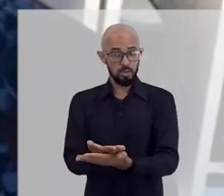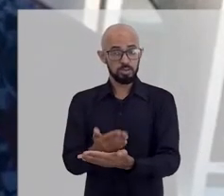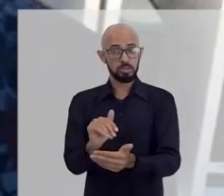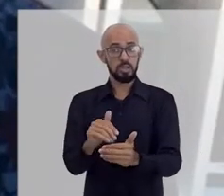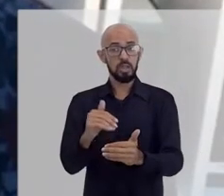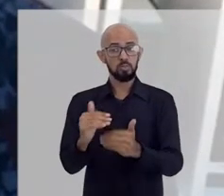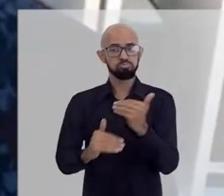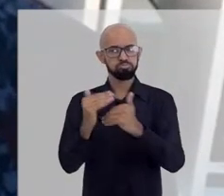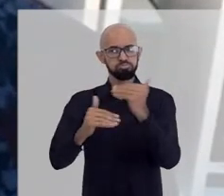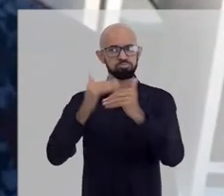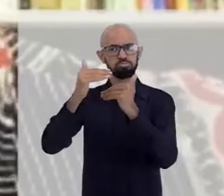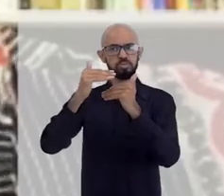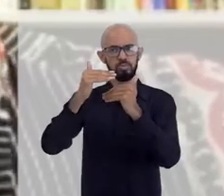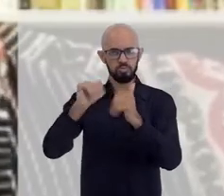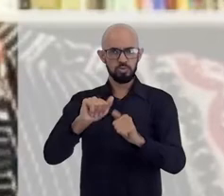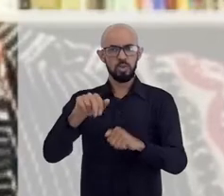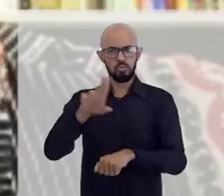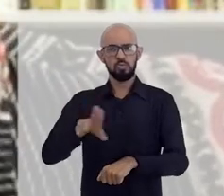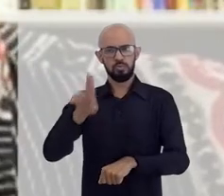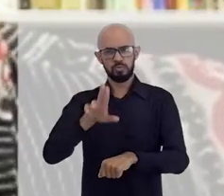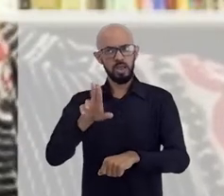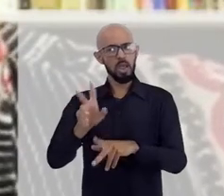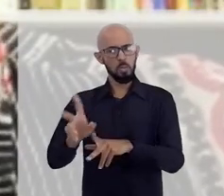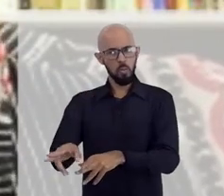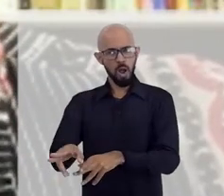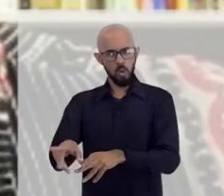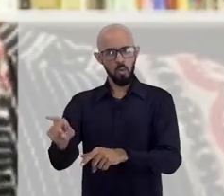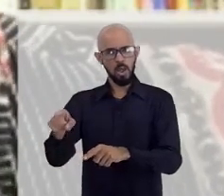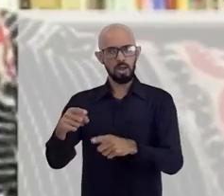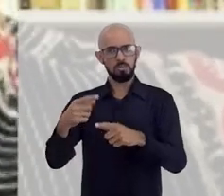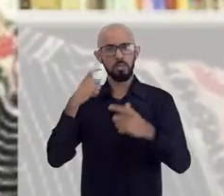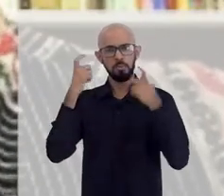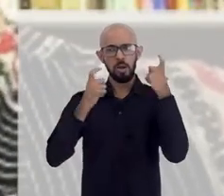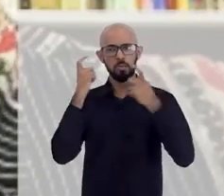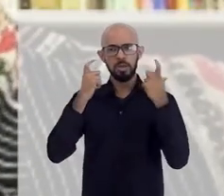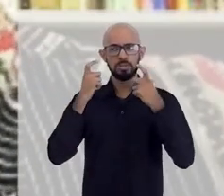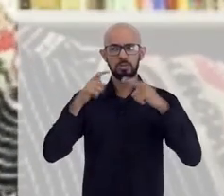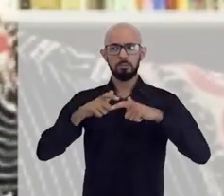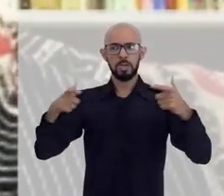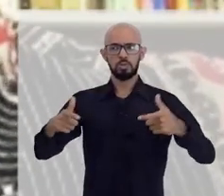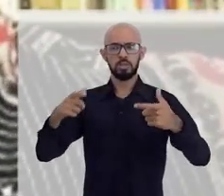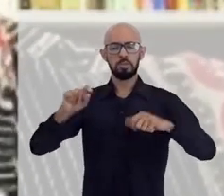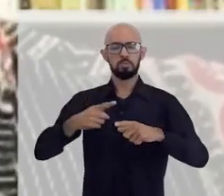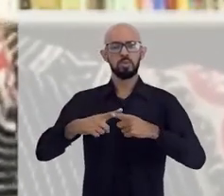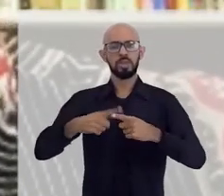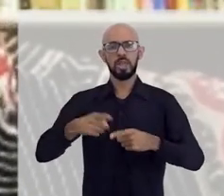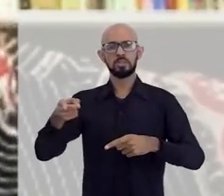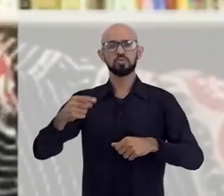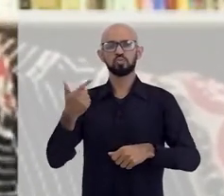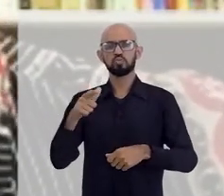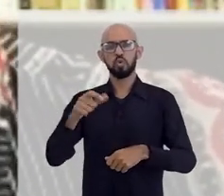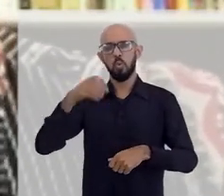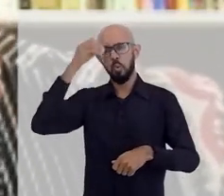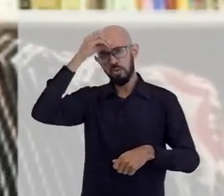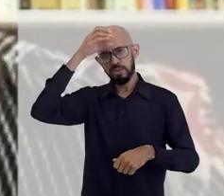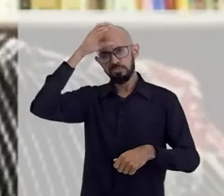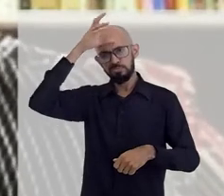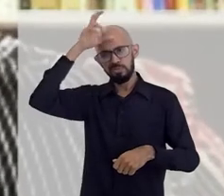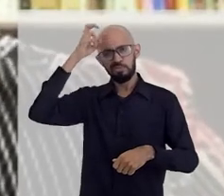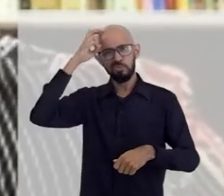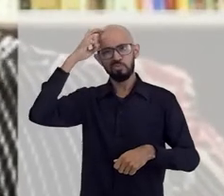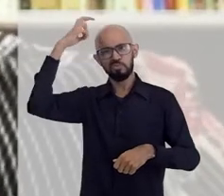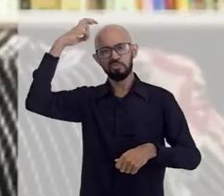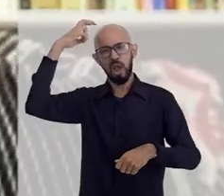acadêmico satisfatório, porque era uma preocupação que essas pessoas não tinham capital cultural e de conhecimento e de